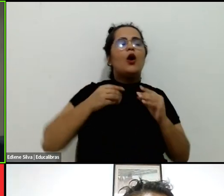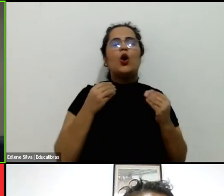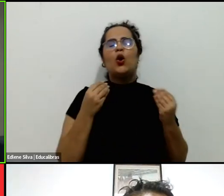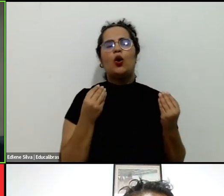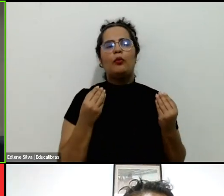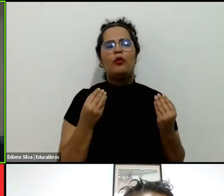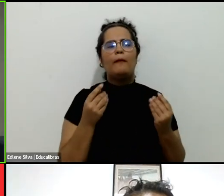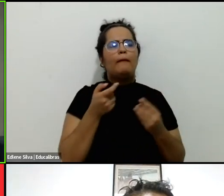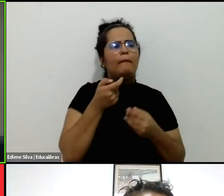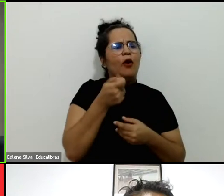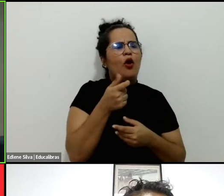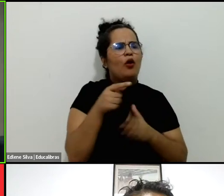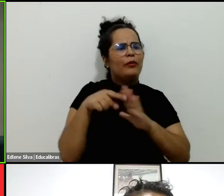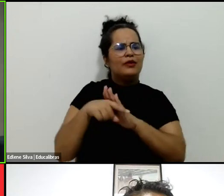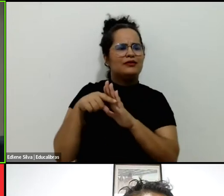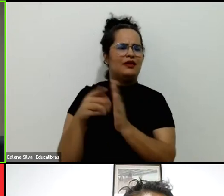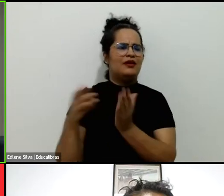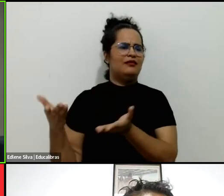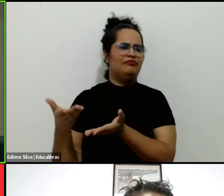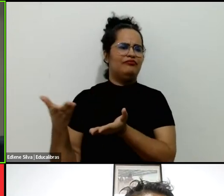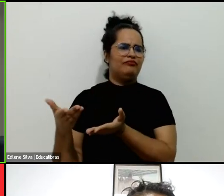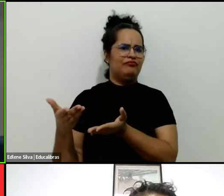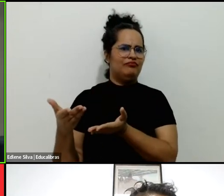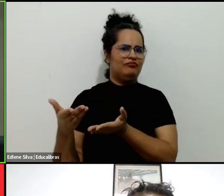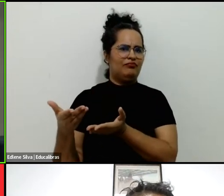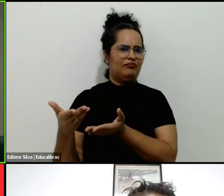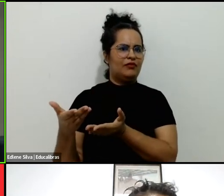implementada, que a dimensão da gestão.